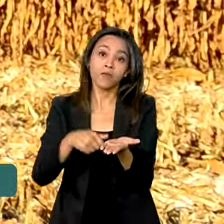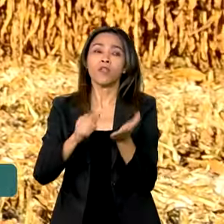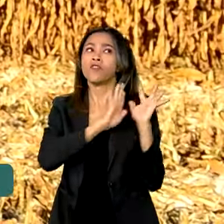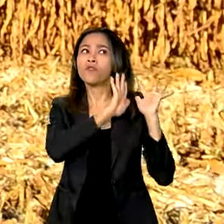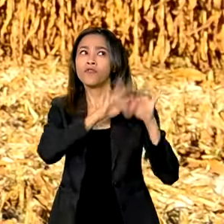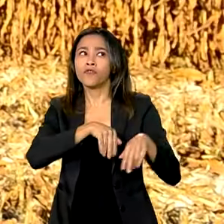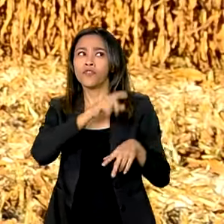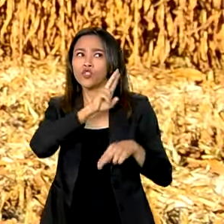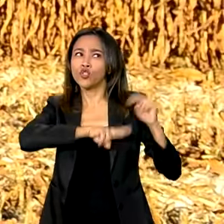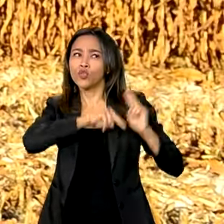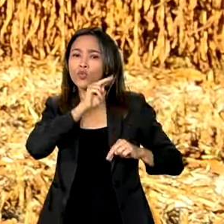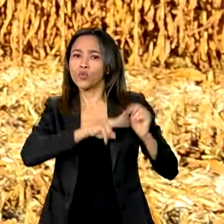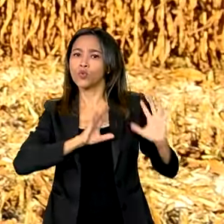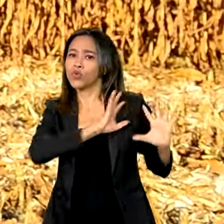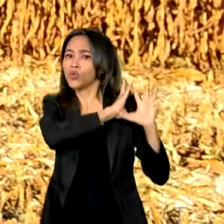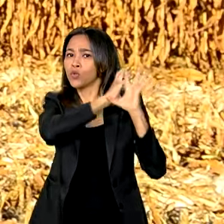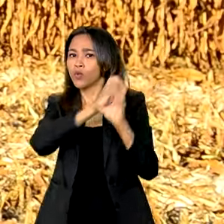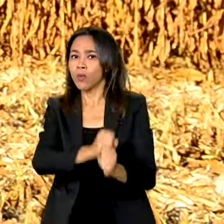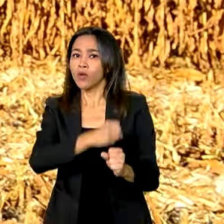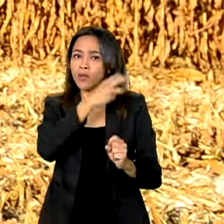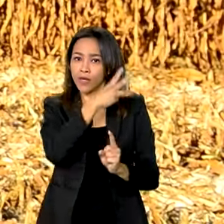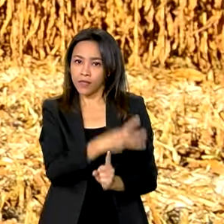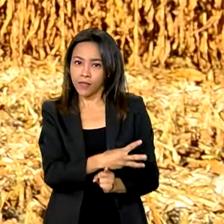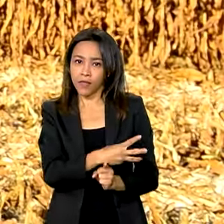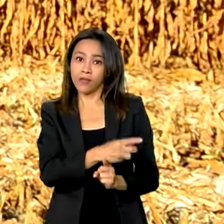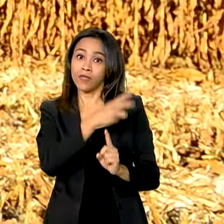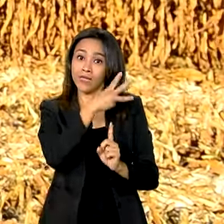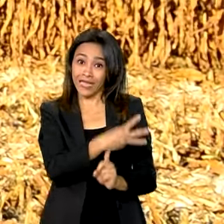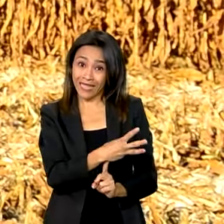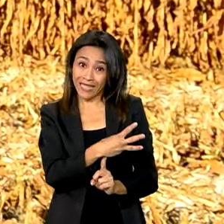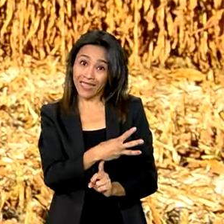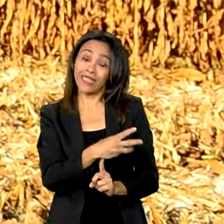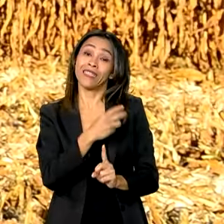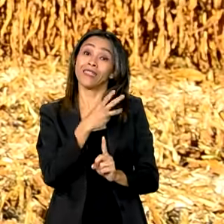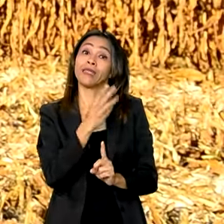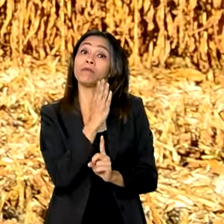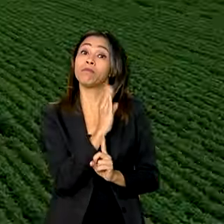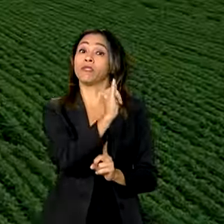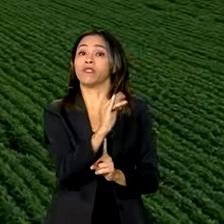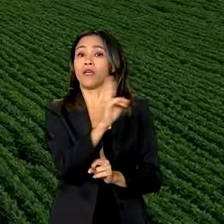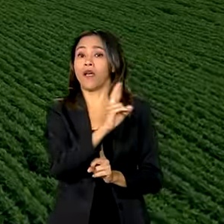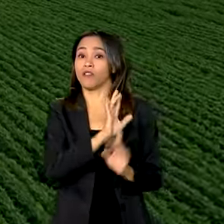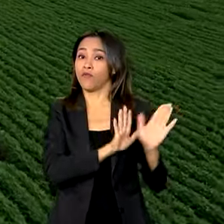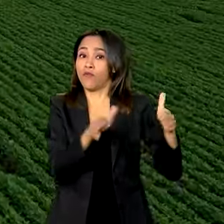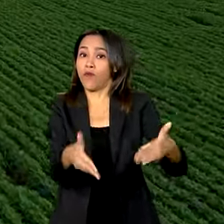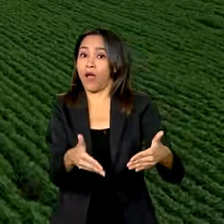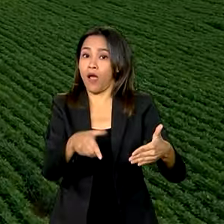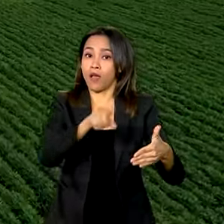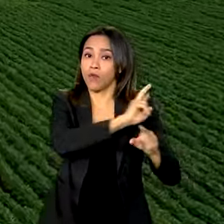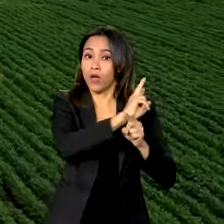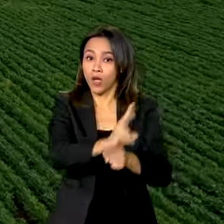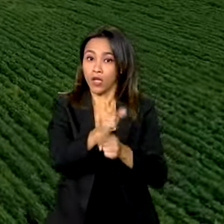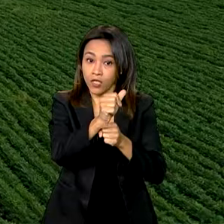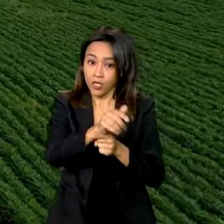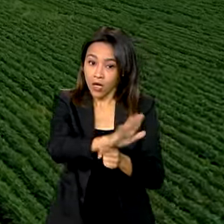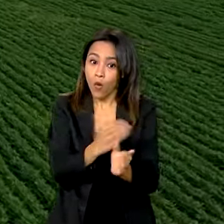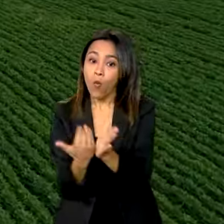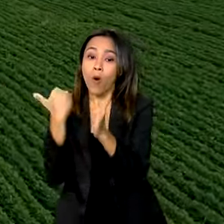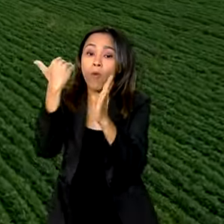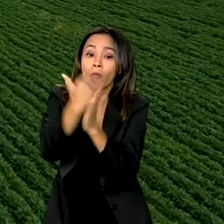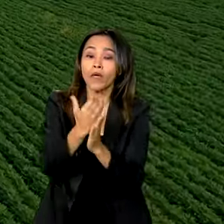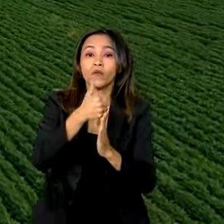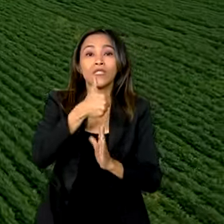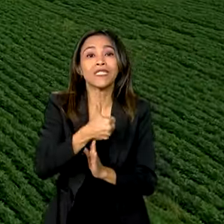totalizaram 373 bilhões de reais para o crédito rural, um aumento de 13% em